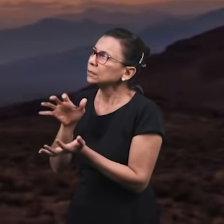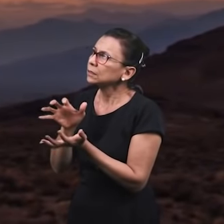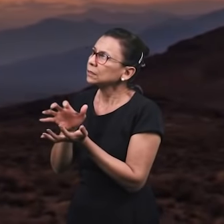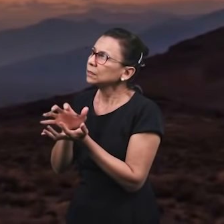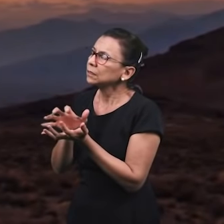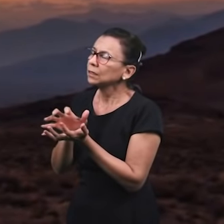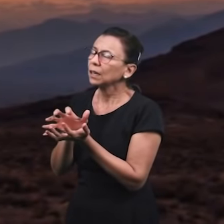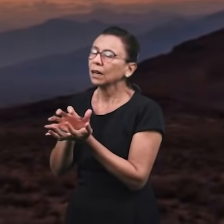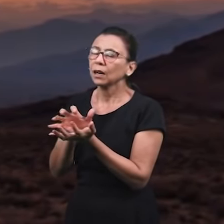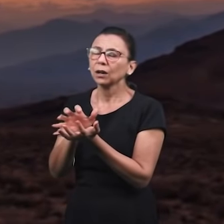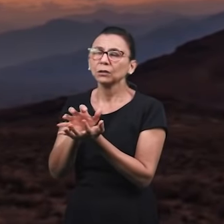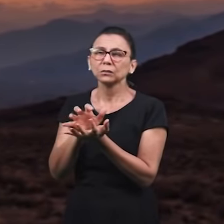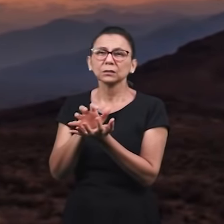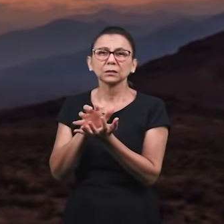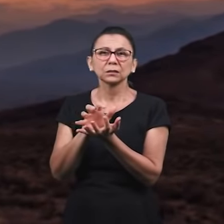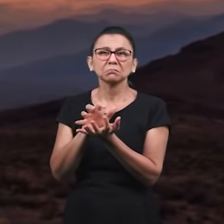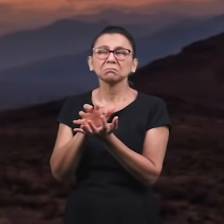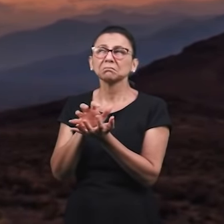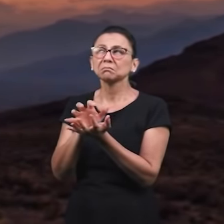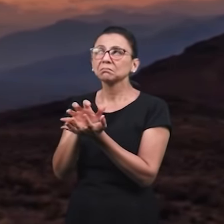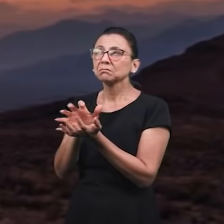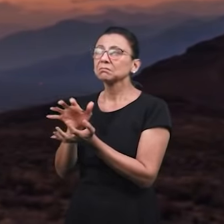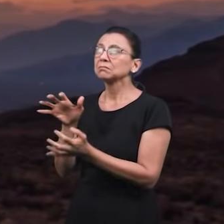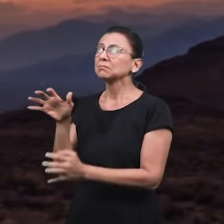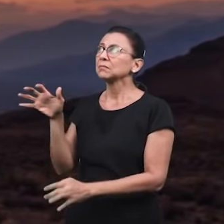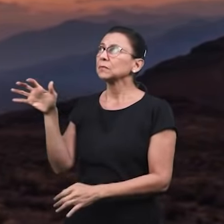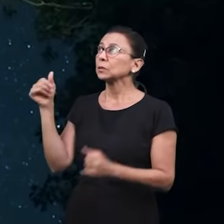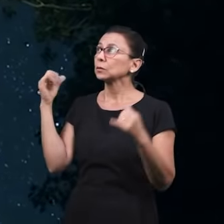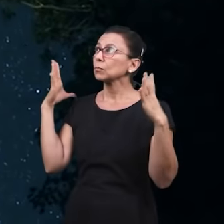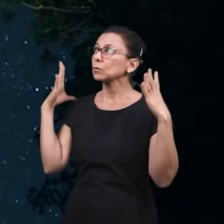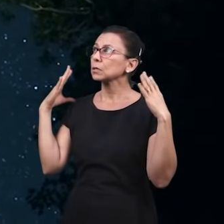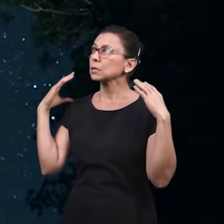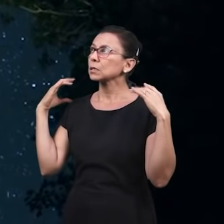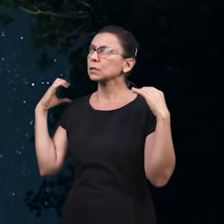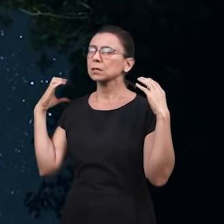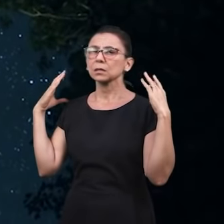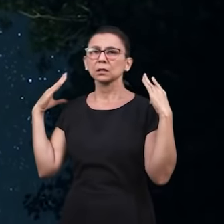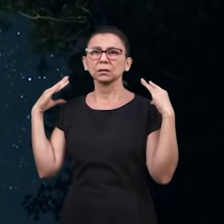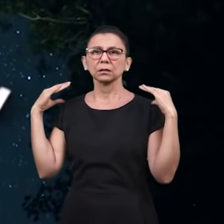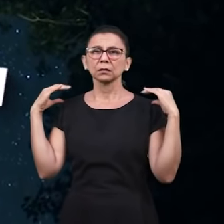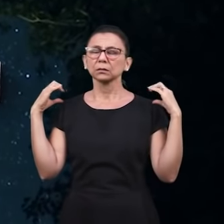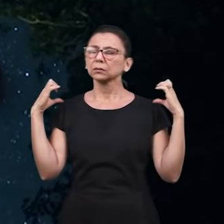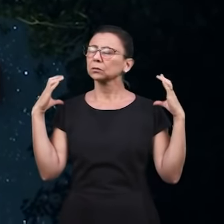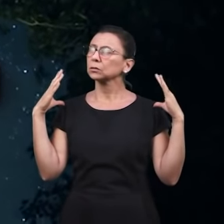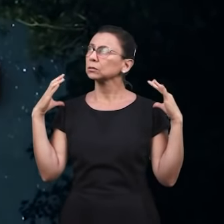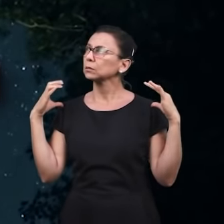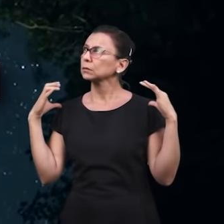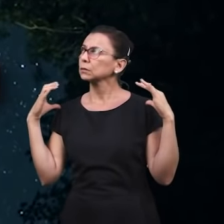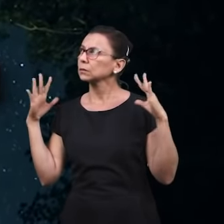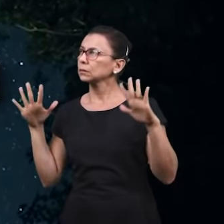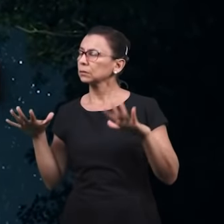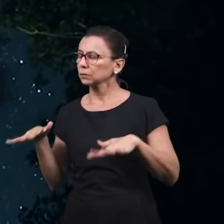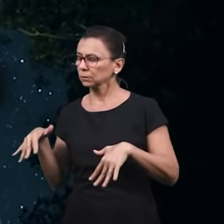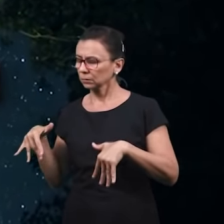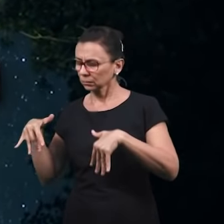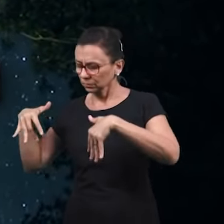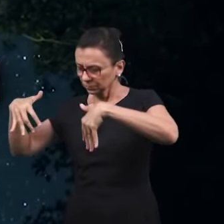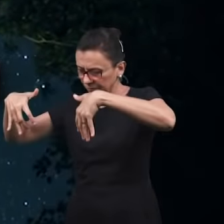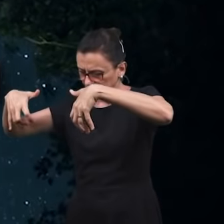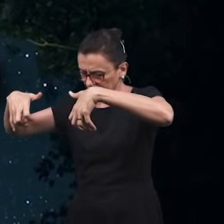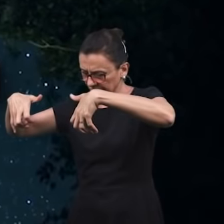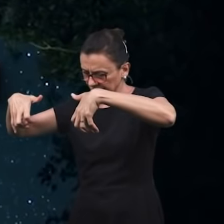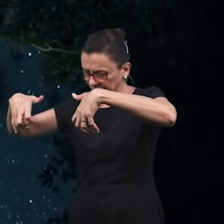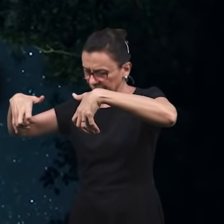e, entre os ansios, e os seres, que